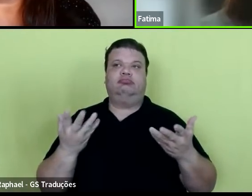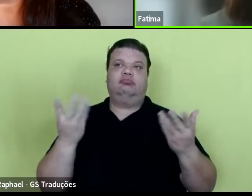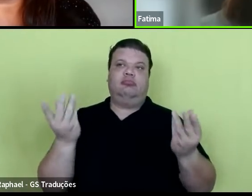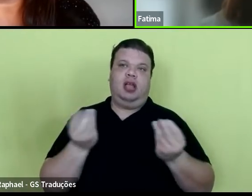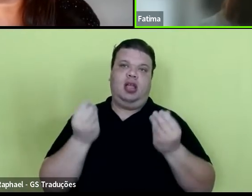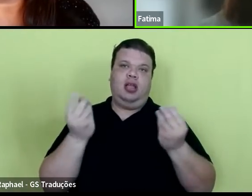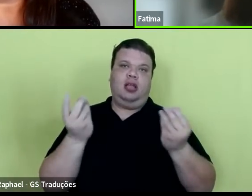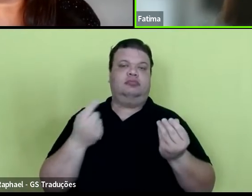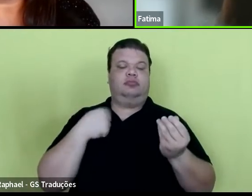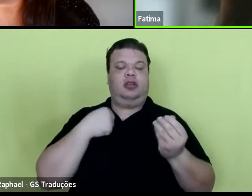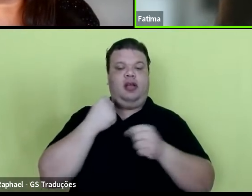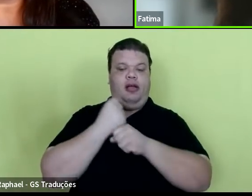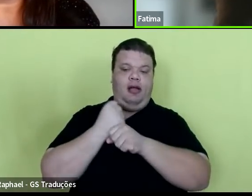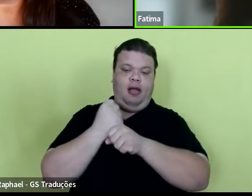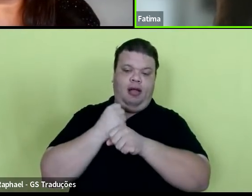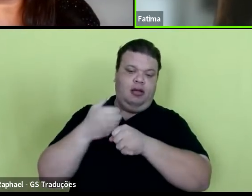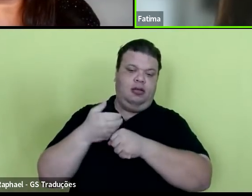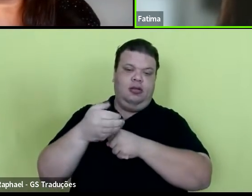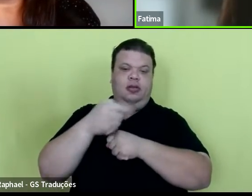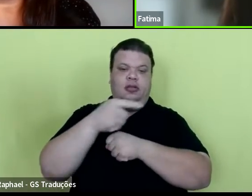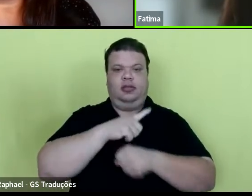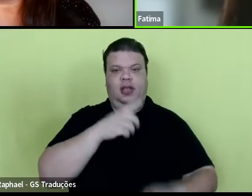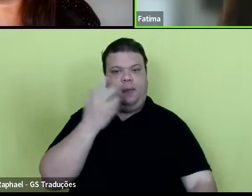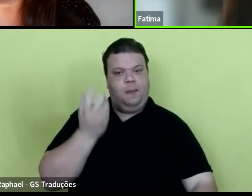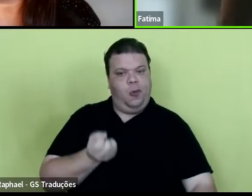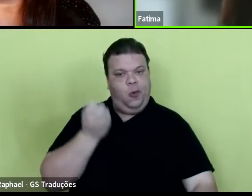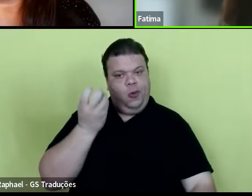Todos os anos, os nossos bolsistas